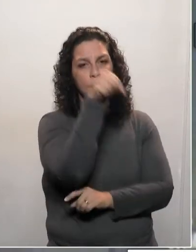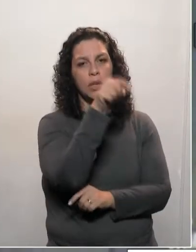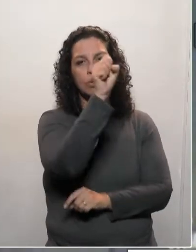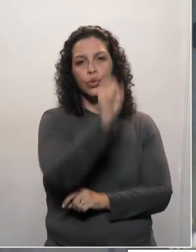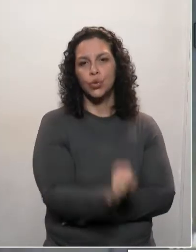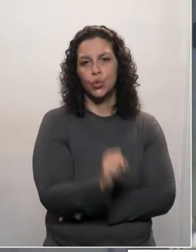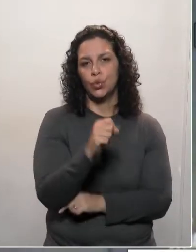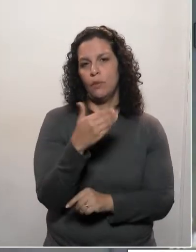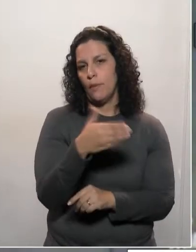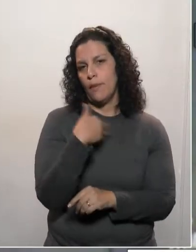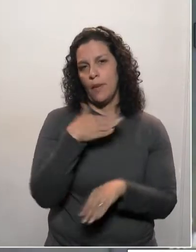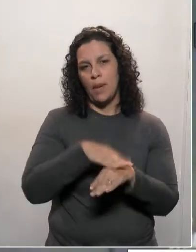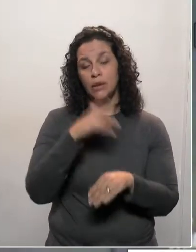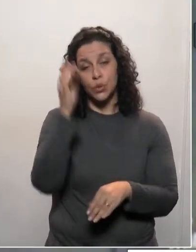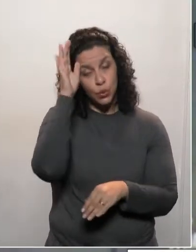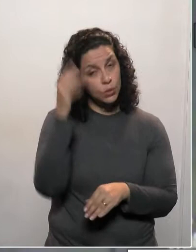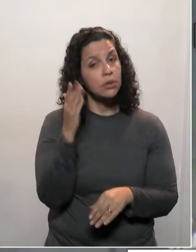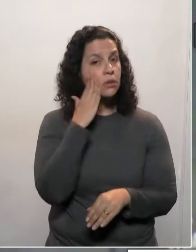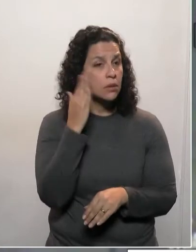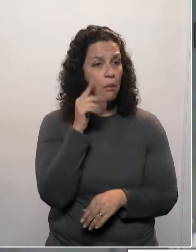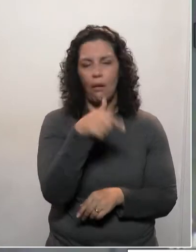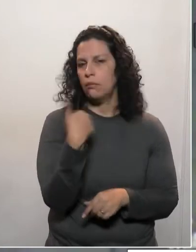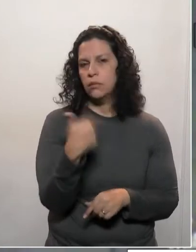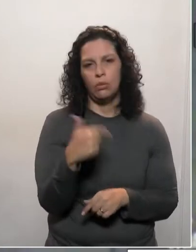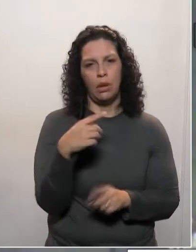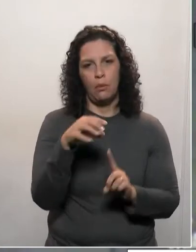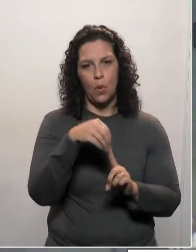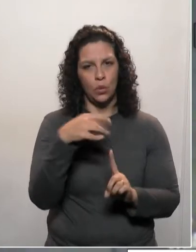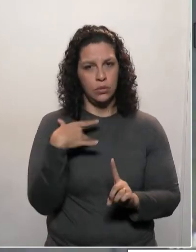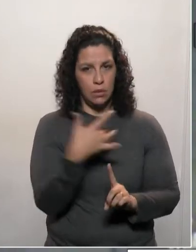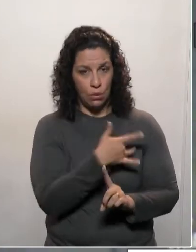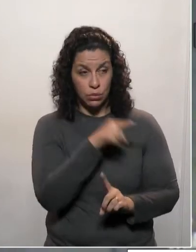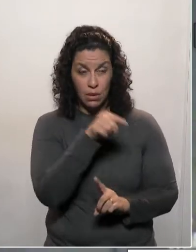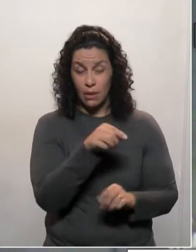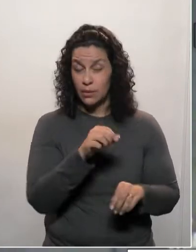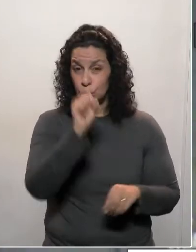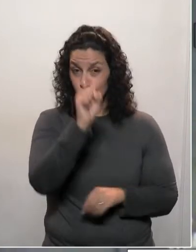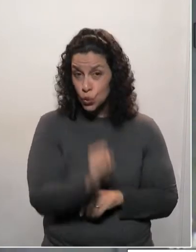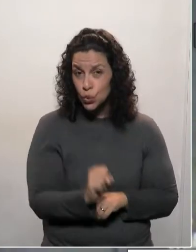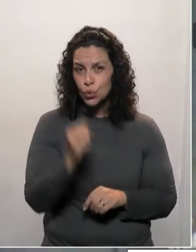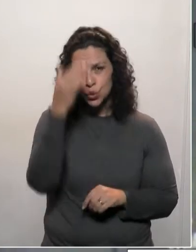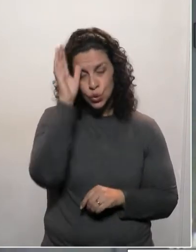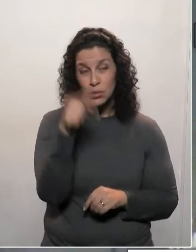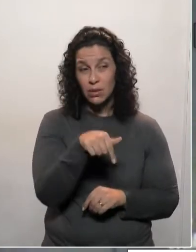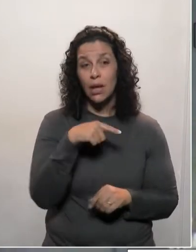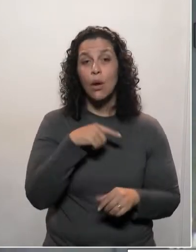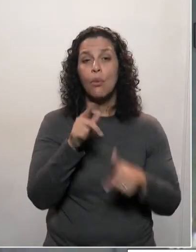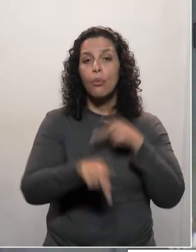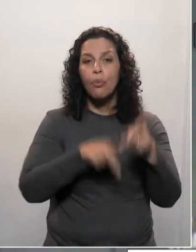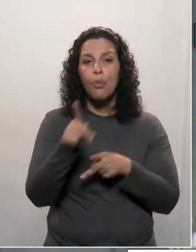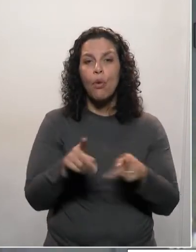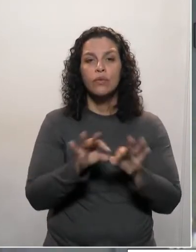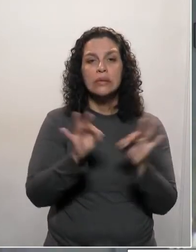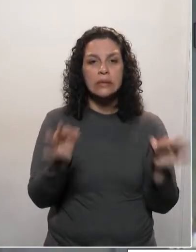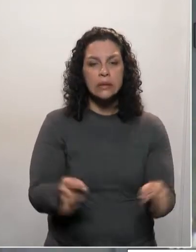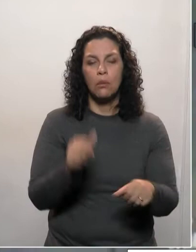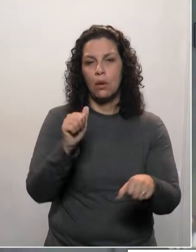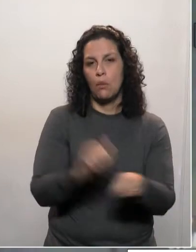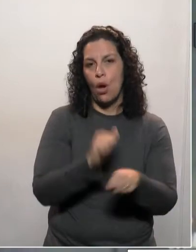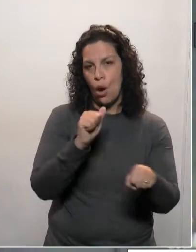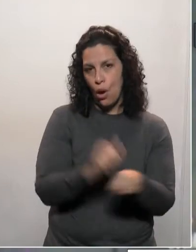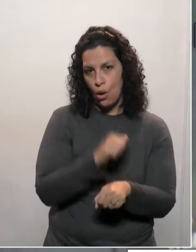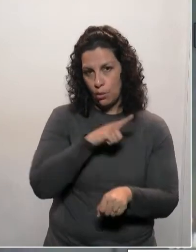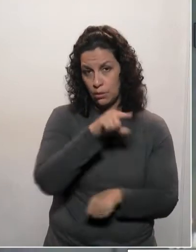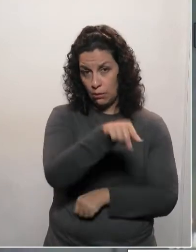sul, principalmente, quem conhece Curitiba sabe, a região sul, principalmente, onde estão camadas da população que precisam muito dessas unidades perto de suas